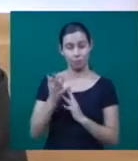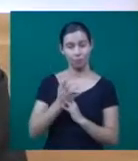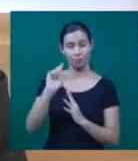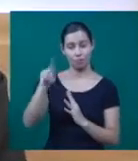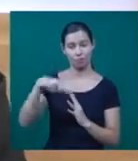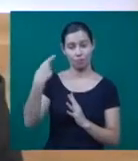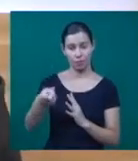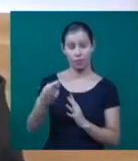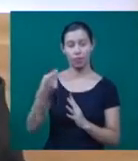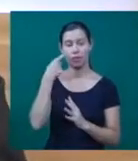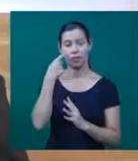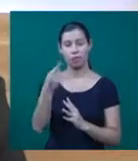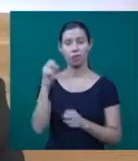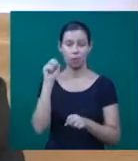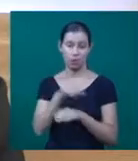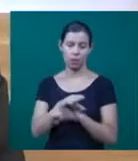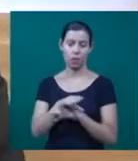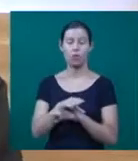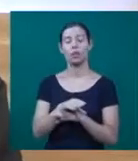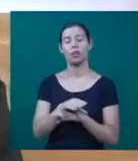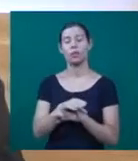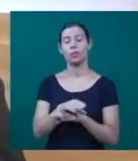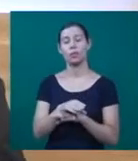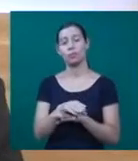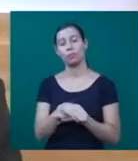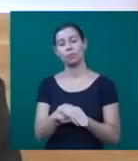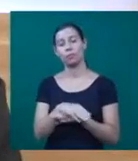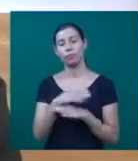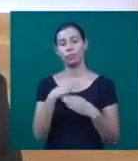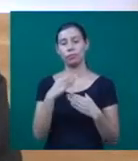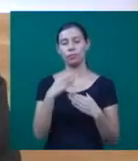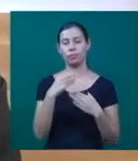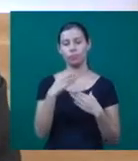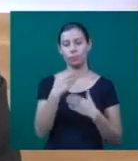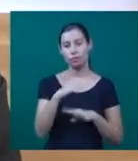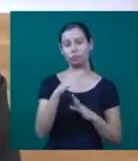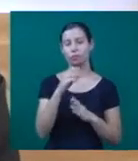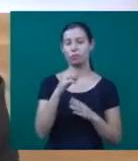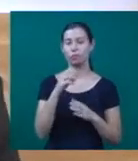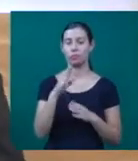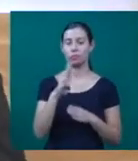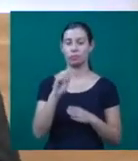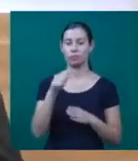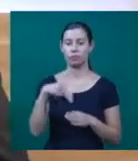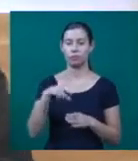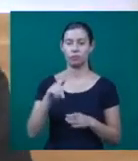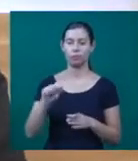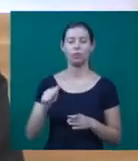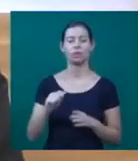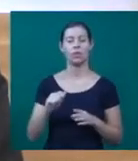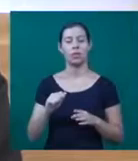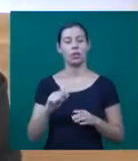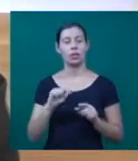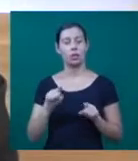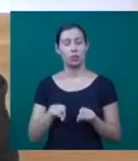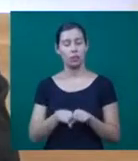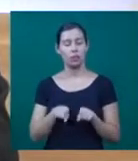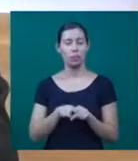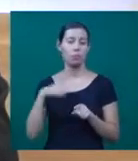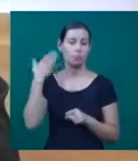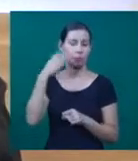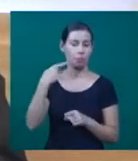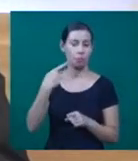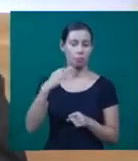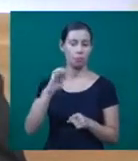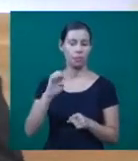participar do concurso de Bandas Minas Music. As inscrições foram prorrogadas. E uma roda de conversa do PET do curso de Letras da UFO discute